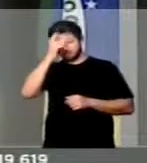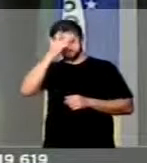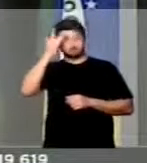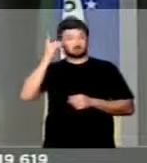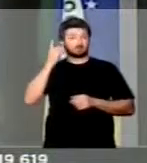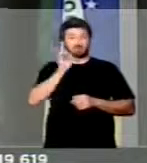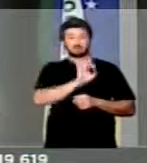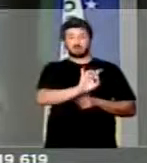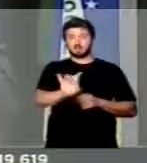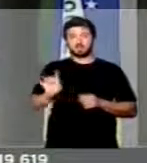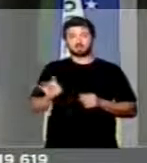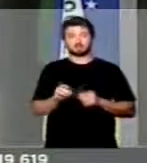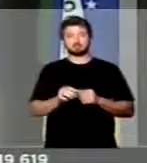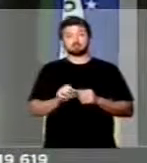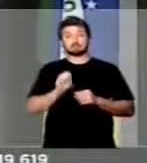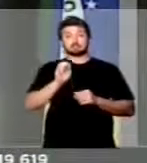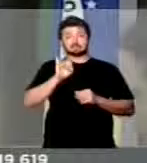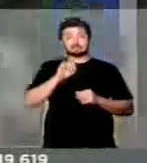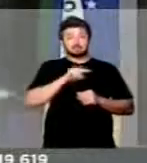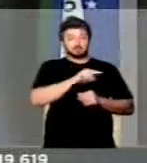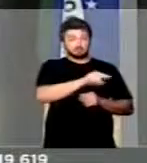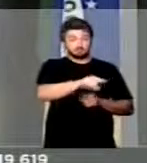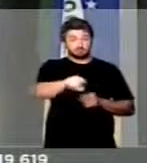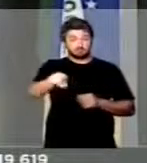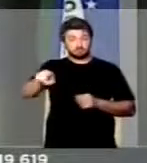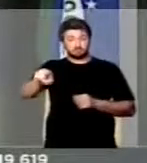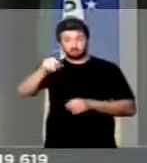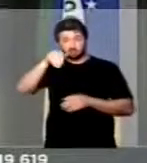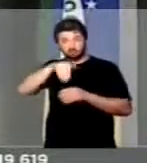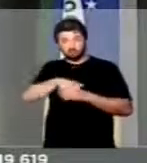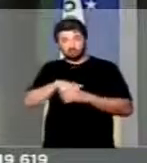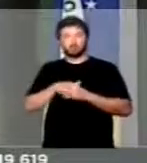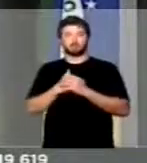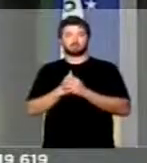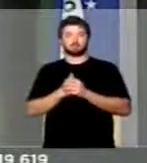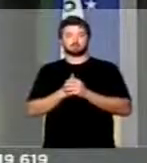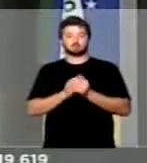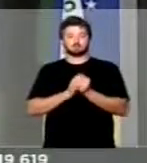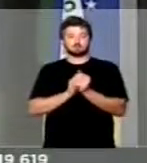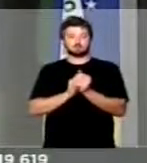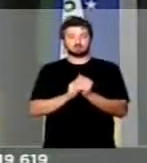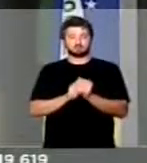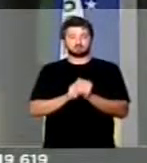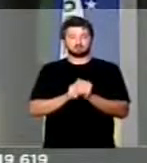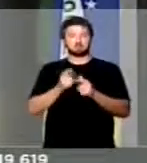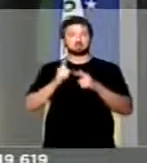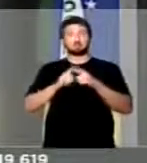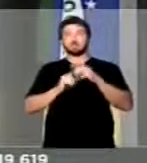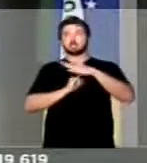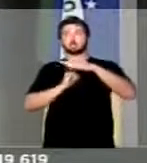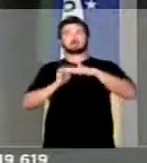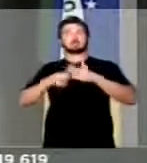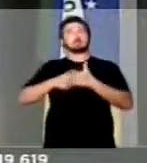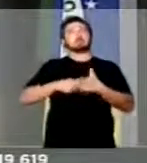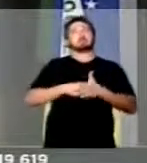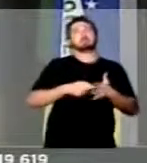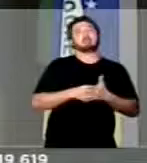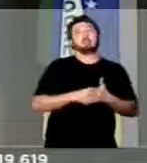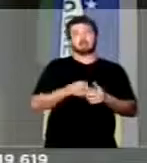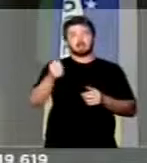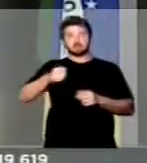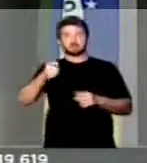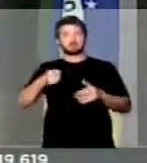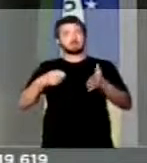parlamentar, se os senhores fossem votar não pela pressão das entidades, das